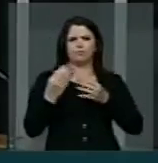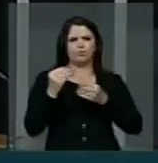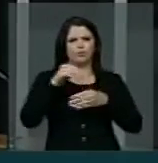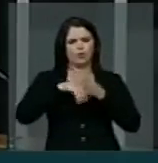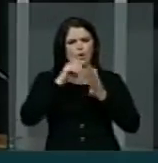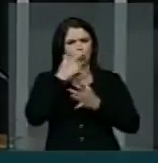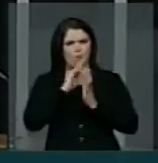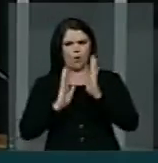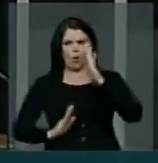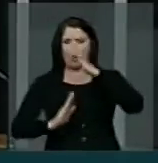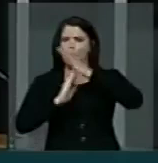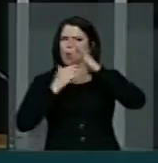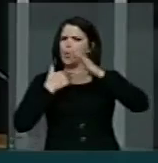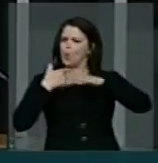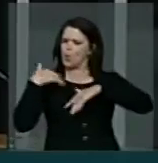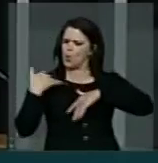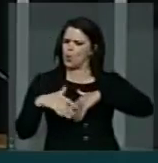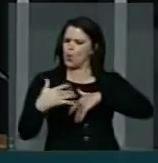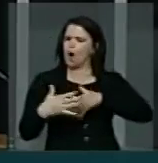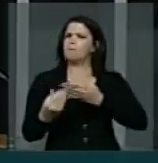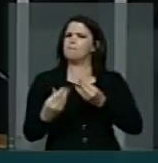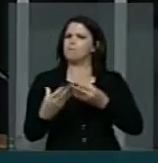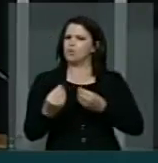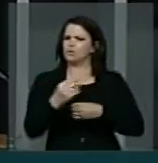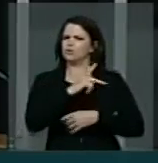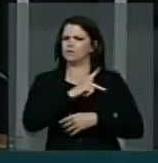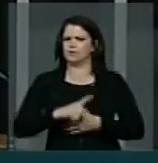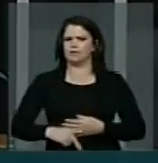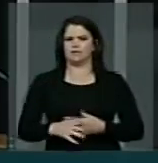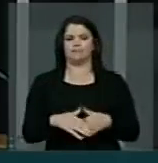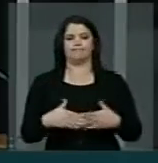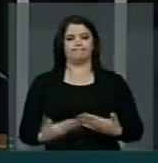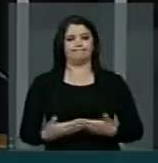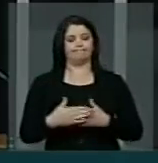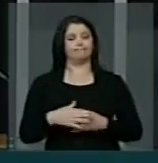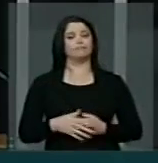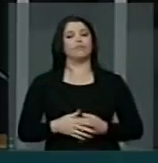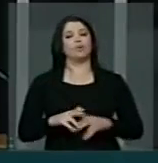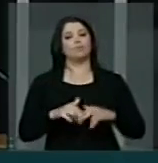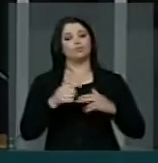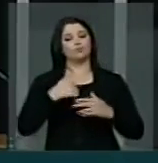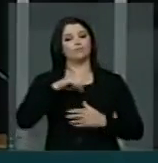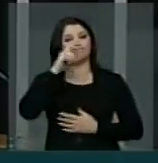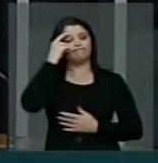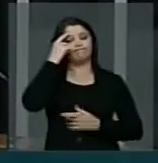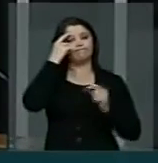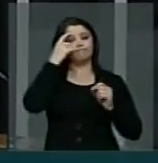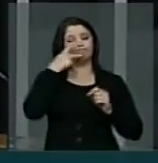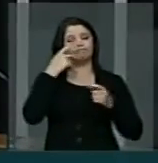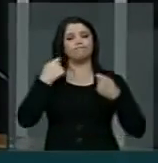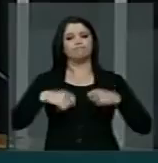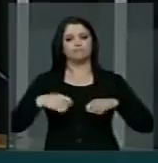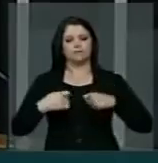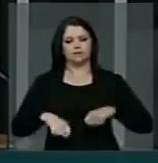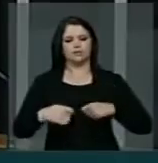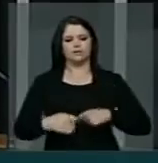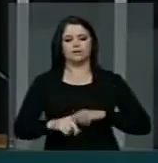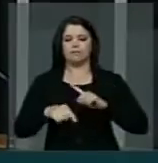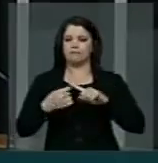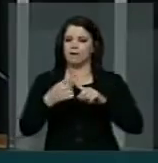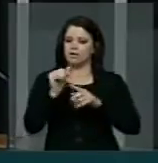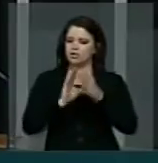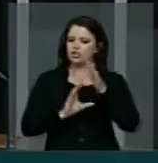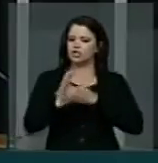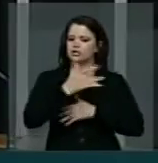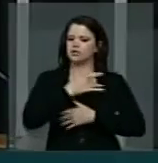para chegar aonde chegou o presidente Luiz Couto. Então a gente acha que é necessário mais dinheiro